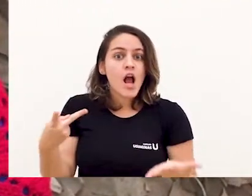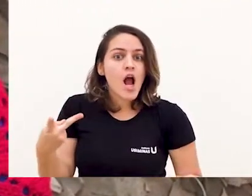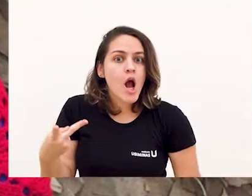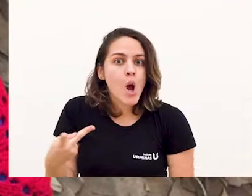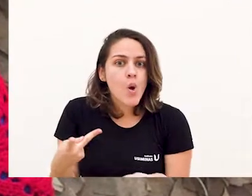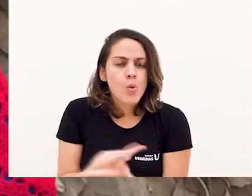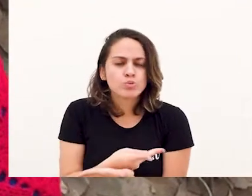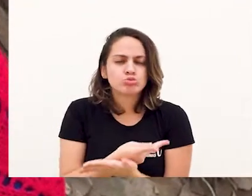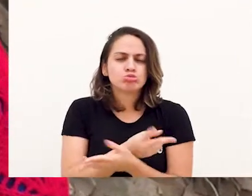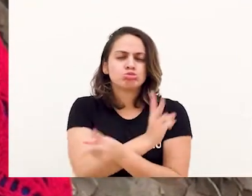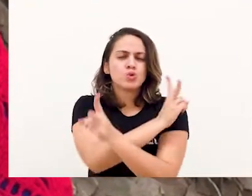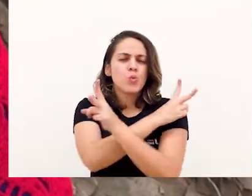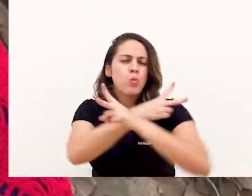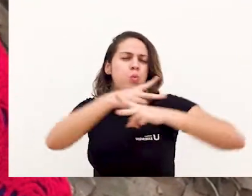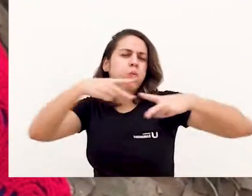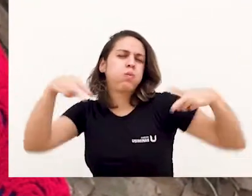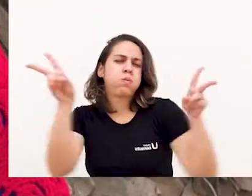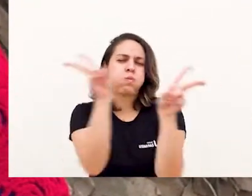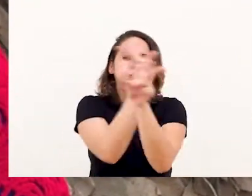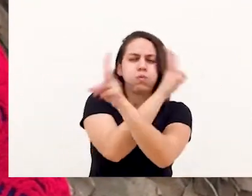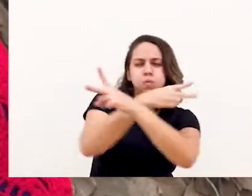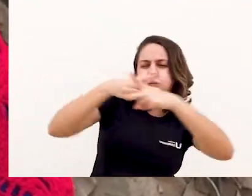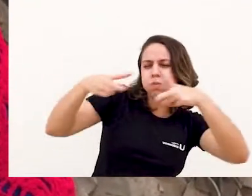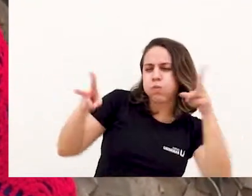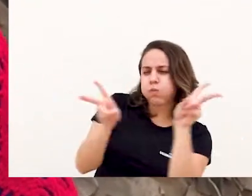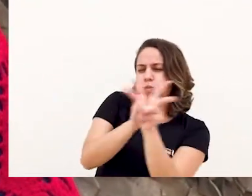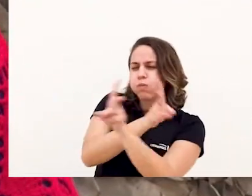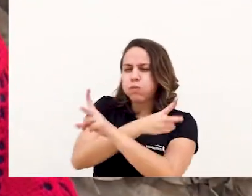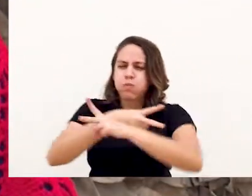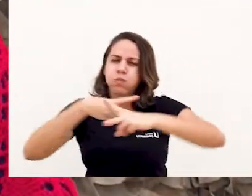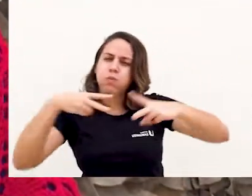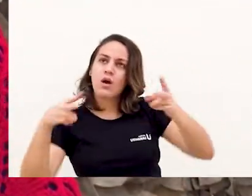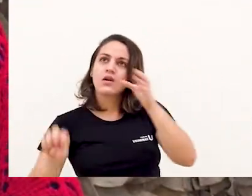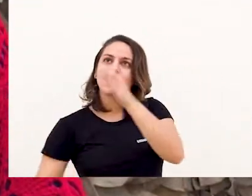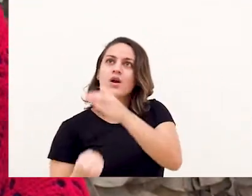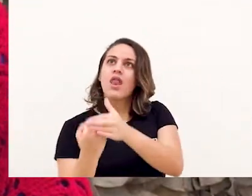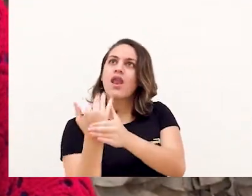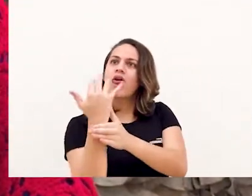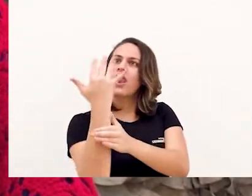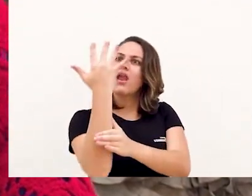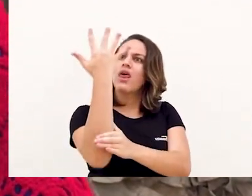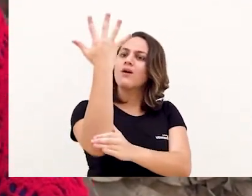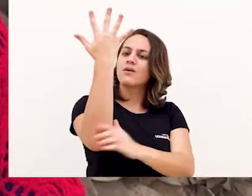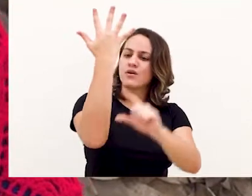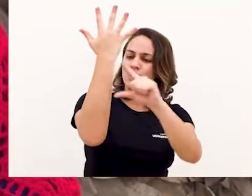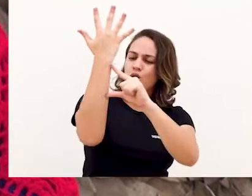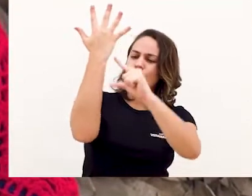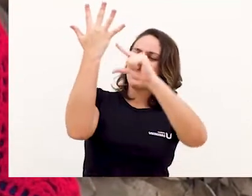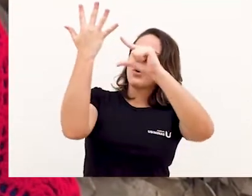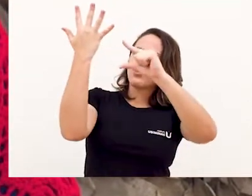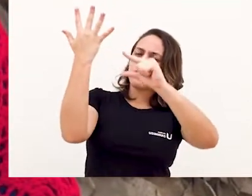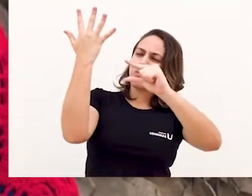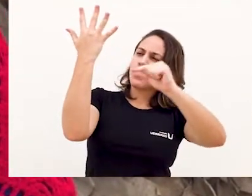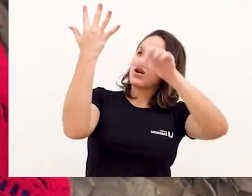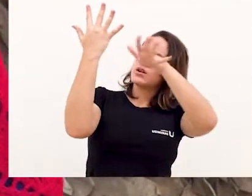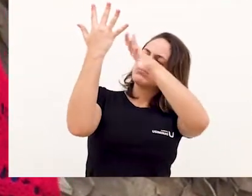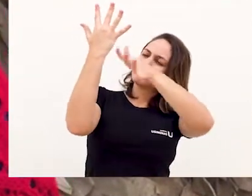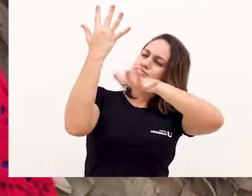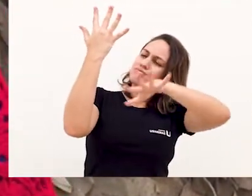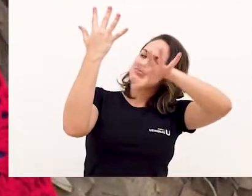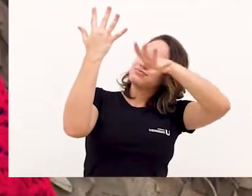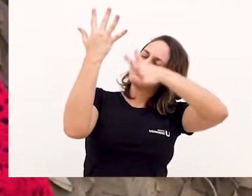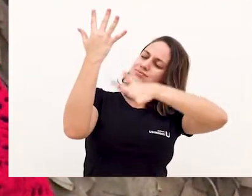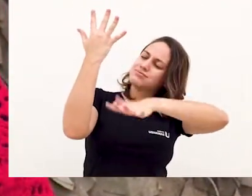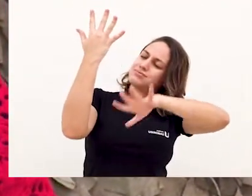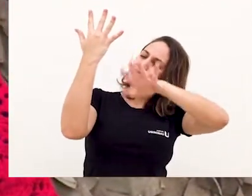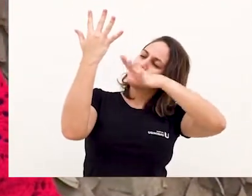acontecer. Quando batia o vento, algumas folhas saiam voando para longe e pareciam